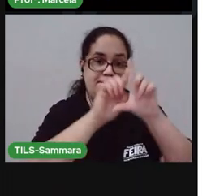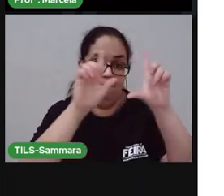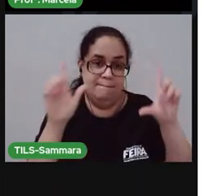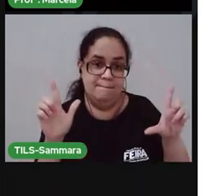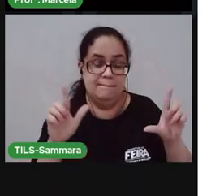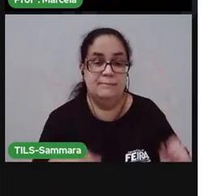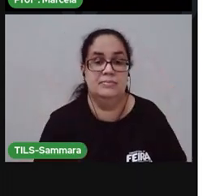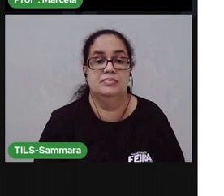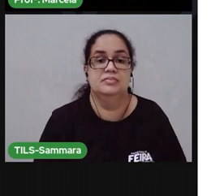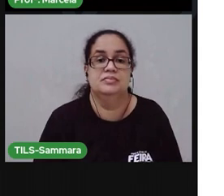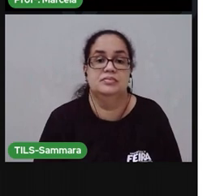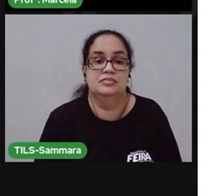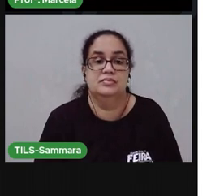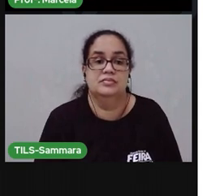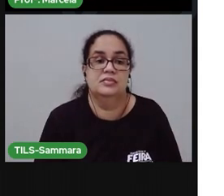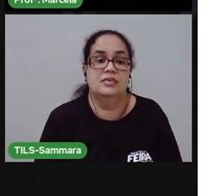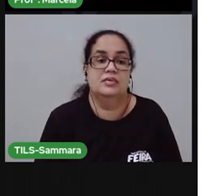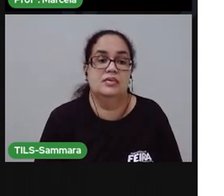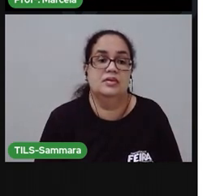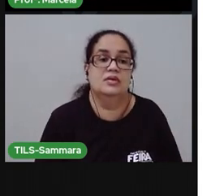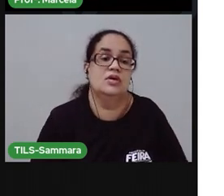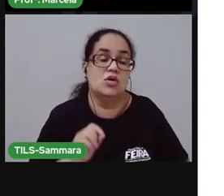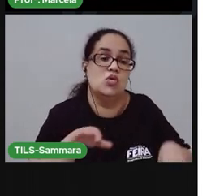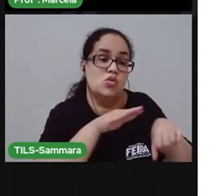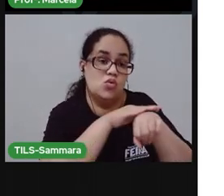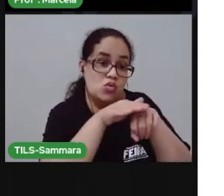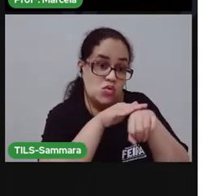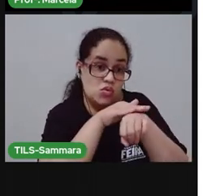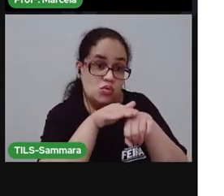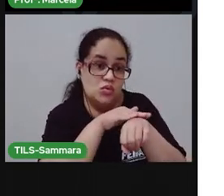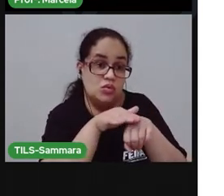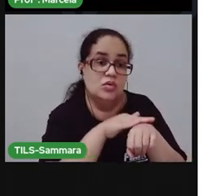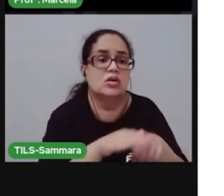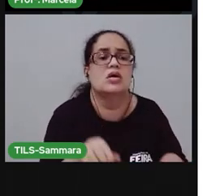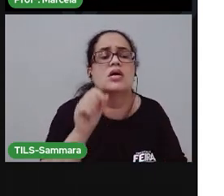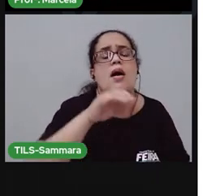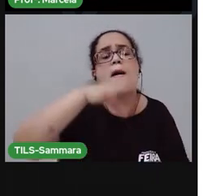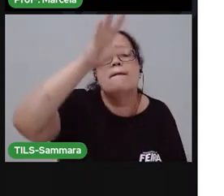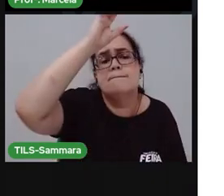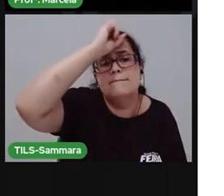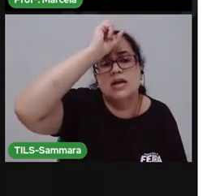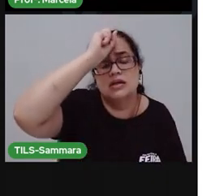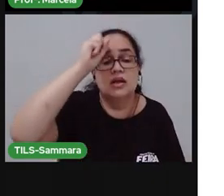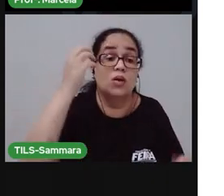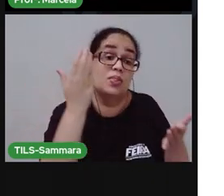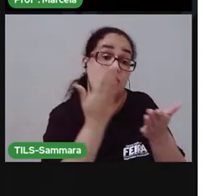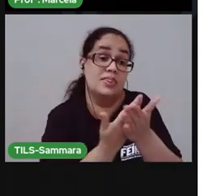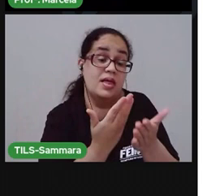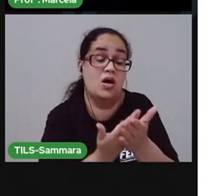tirar esses slides para conversar com vocês sobre o que foi que a gente aprendeu na aula de hoje.